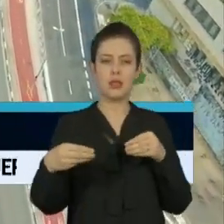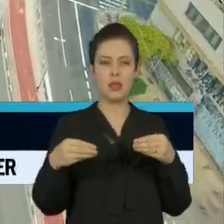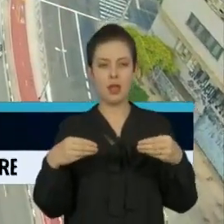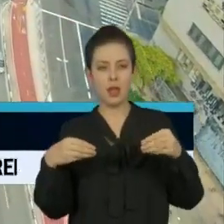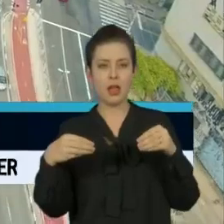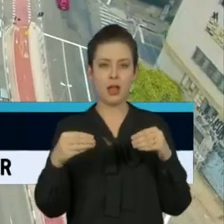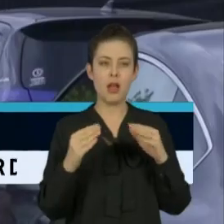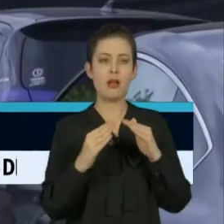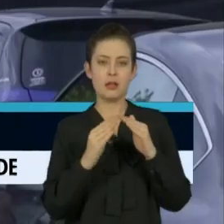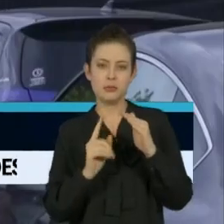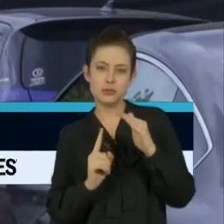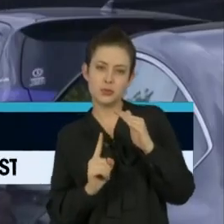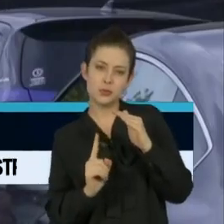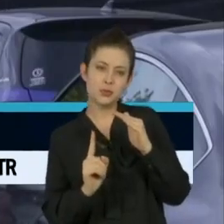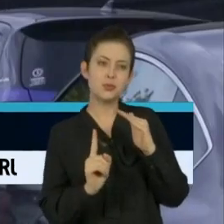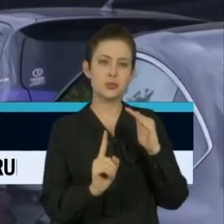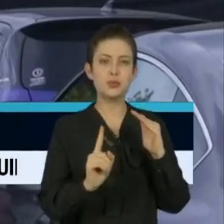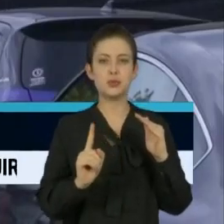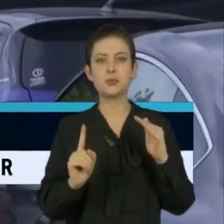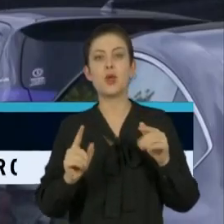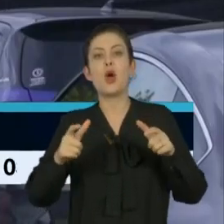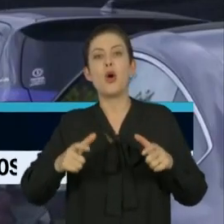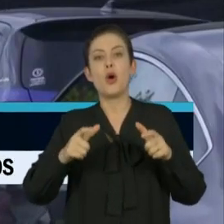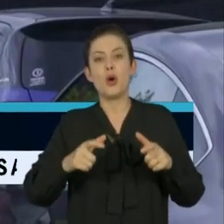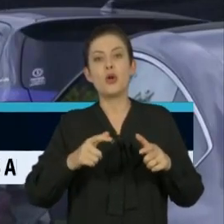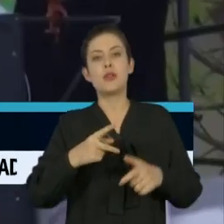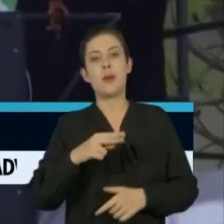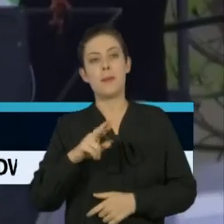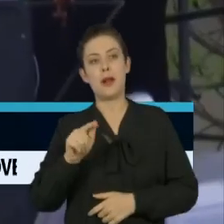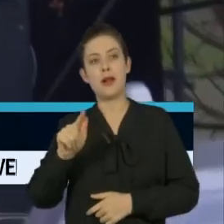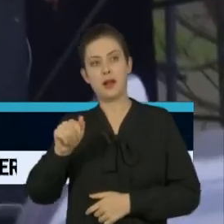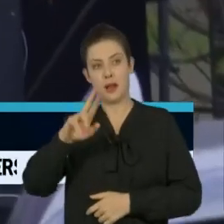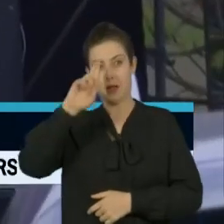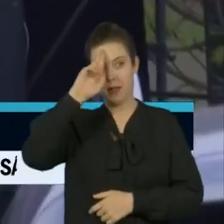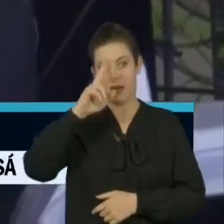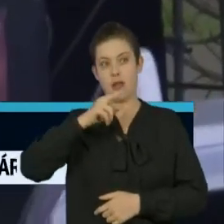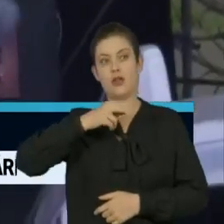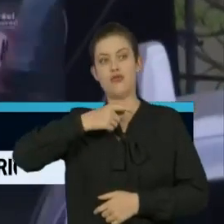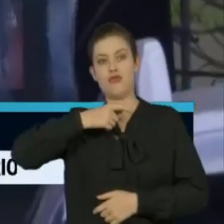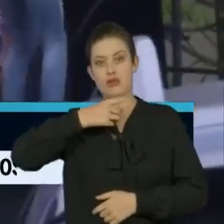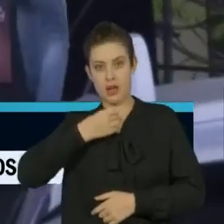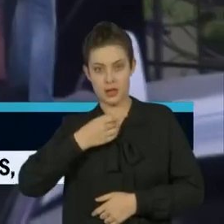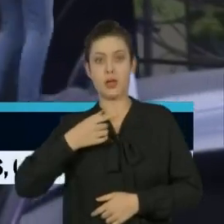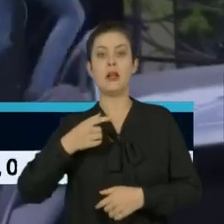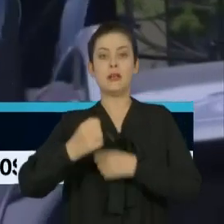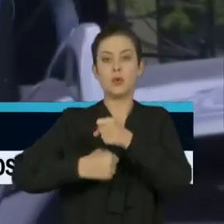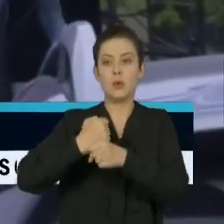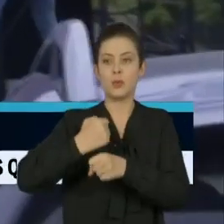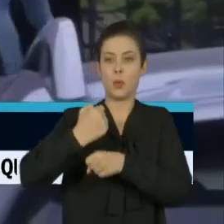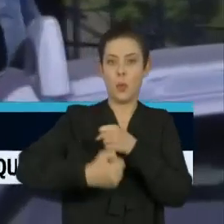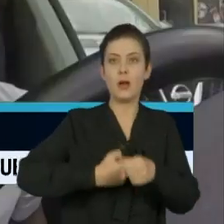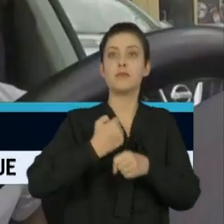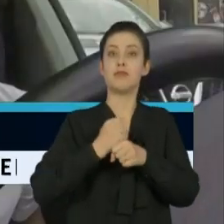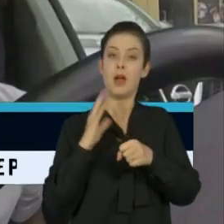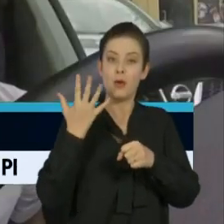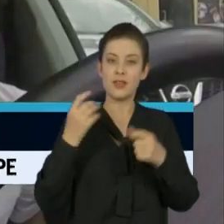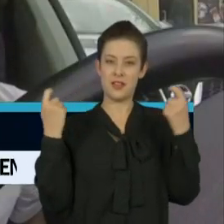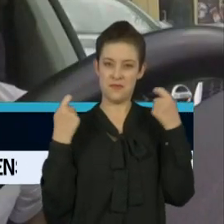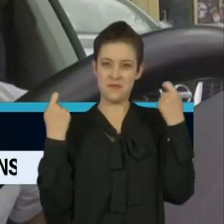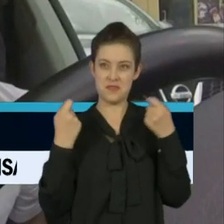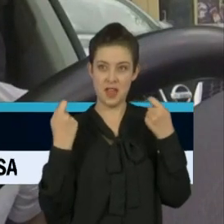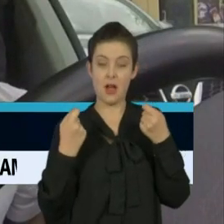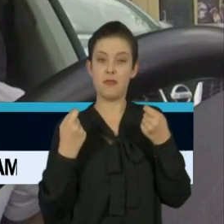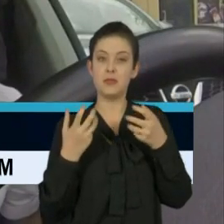de isolamento social. Em Praga, na República Tcheca, um festival de arte que acontece todos os anos na cidade optou pelo